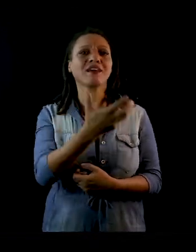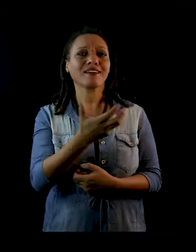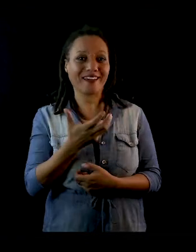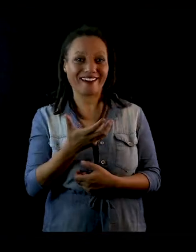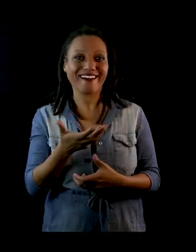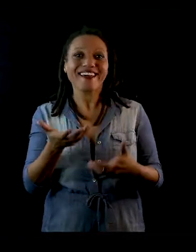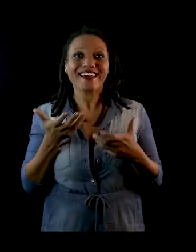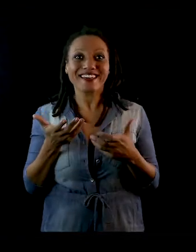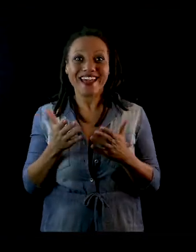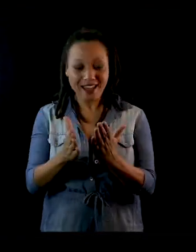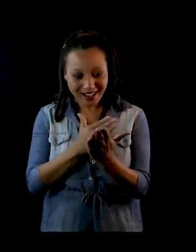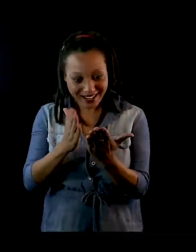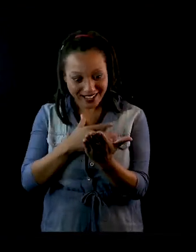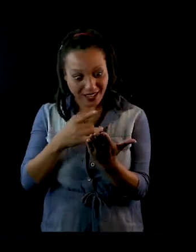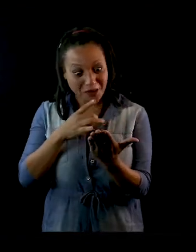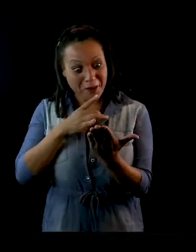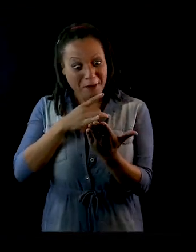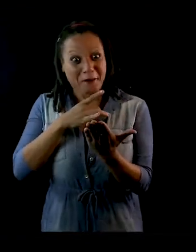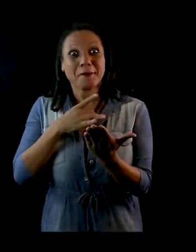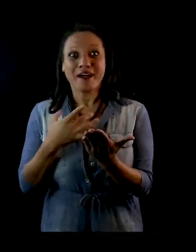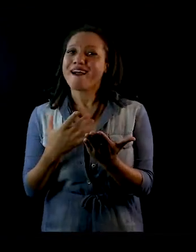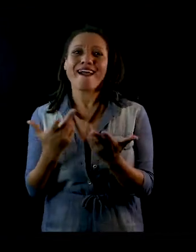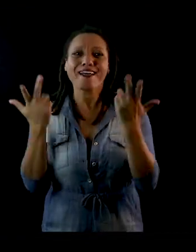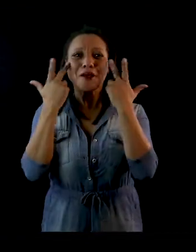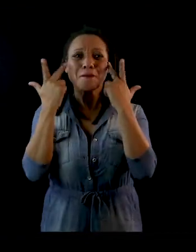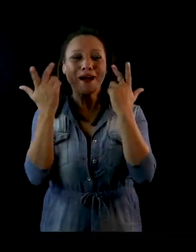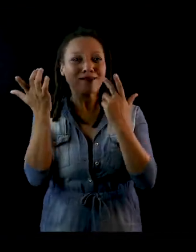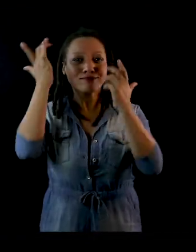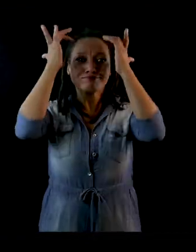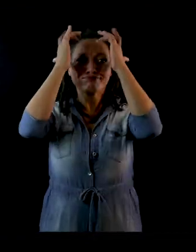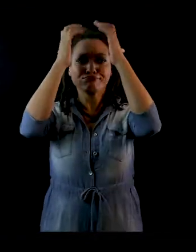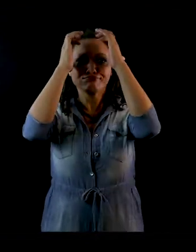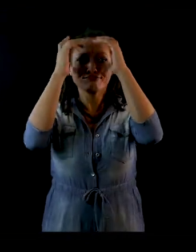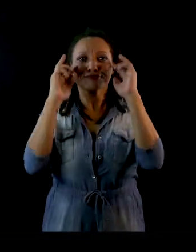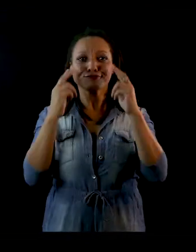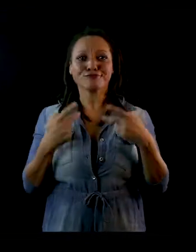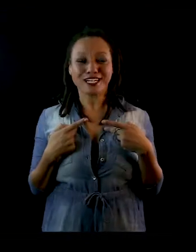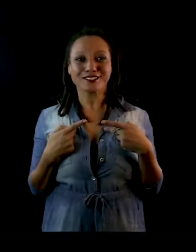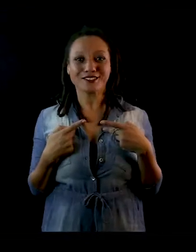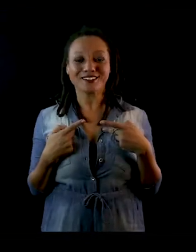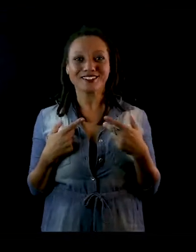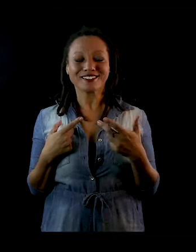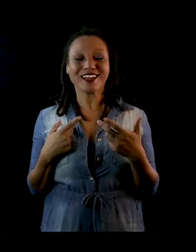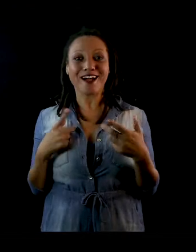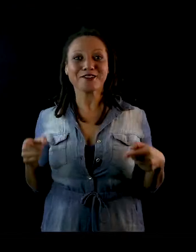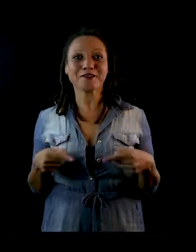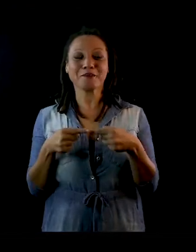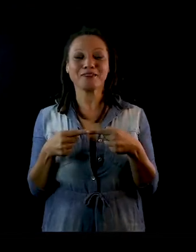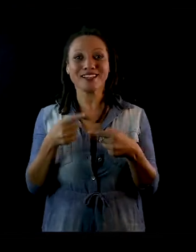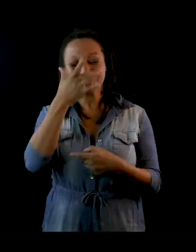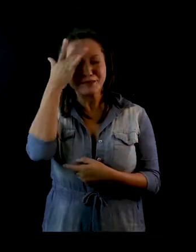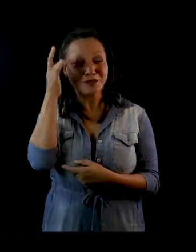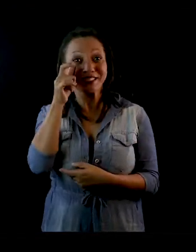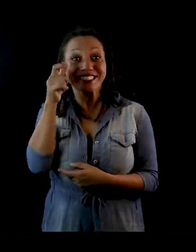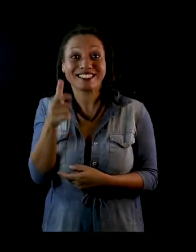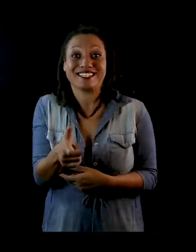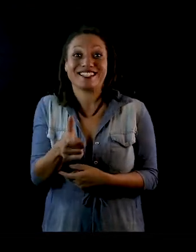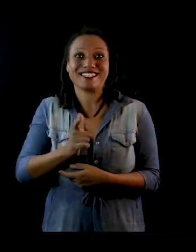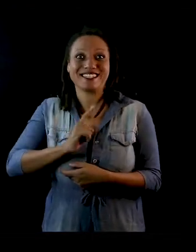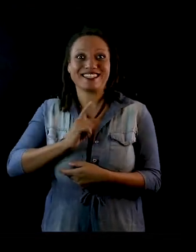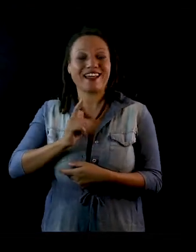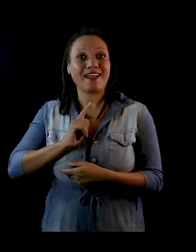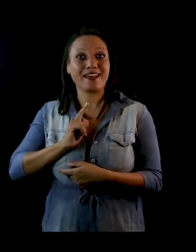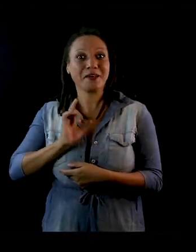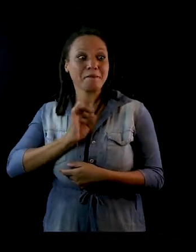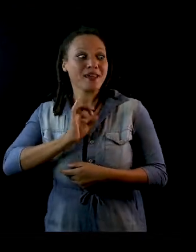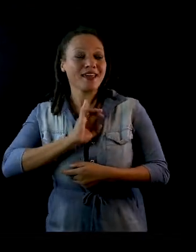eu acho que quando você mexe nessa coisa meio que primitiva do cérebro humano, você já traz um público para você. Todo mundo gosta de